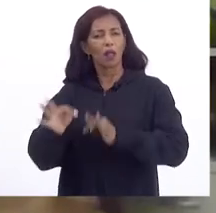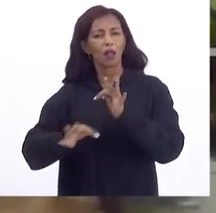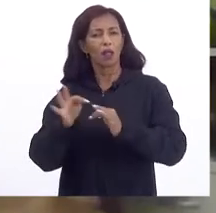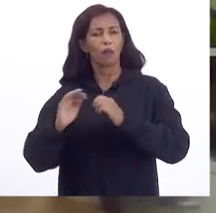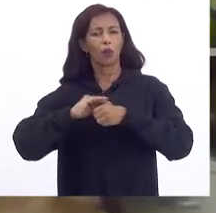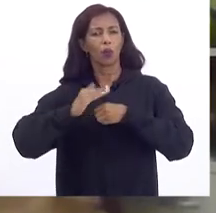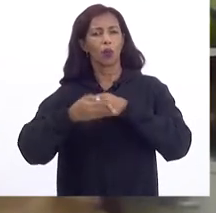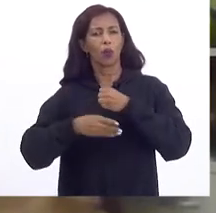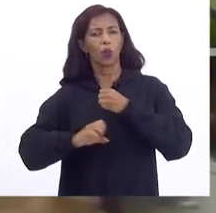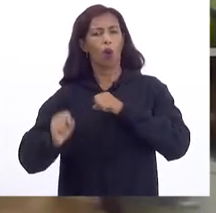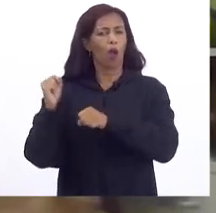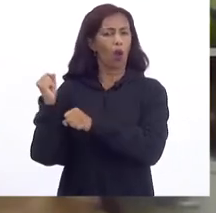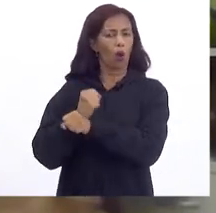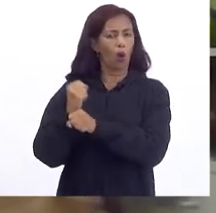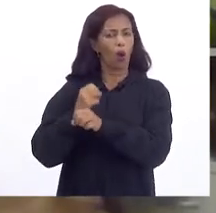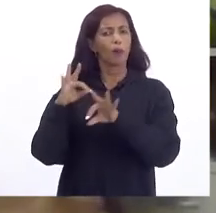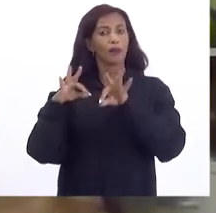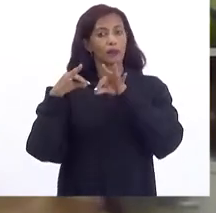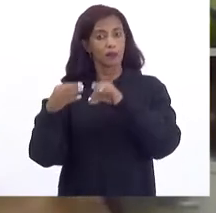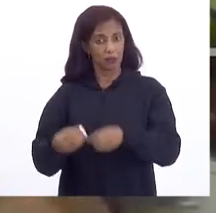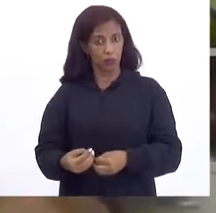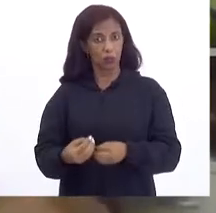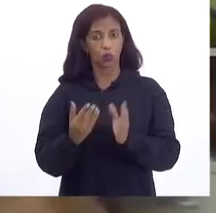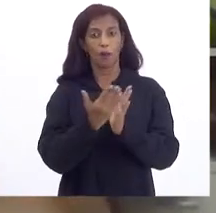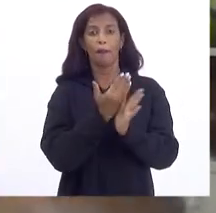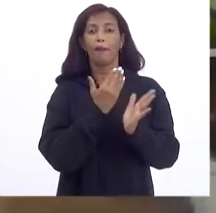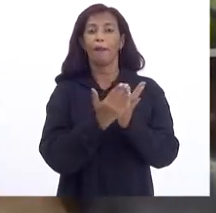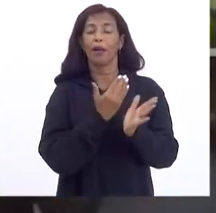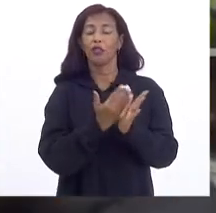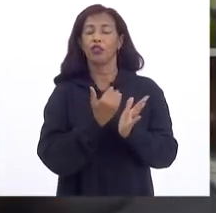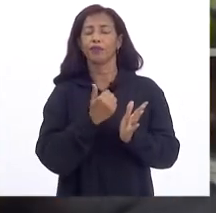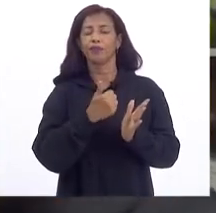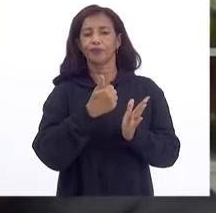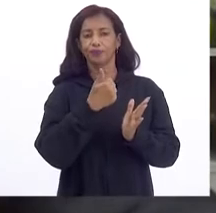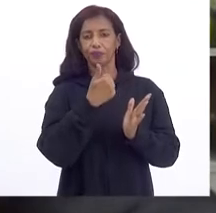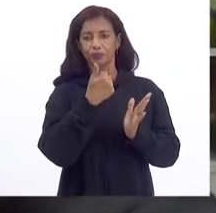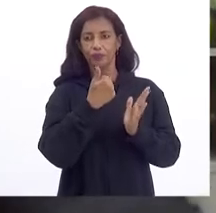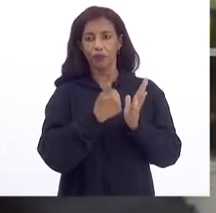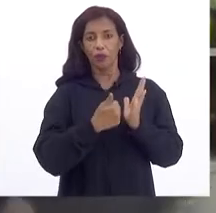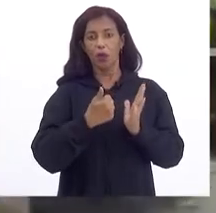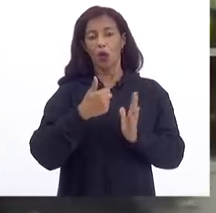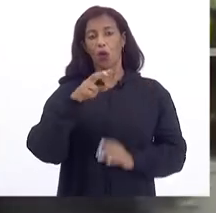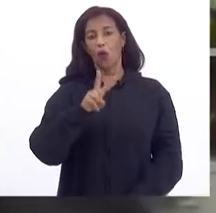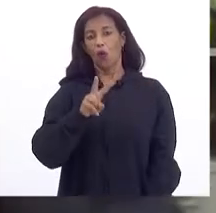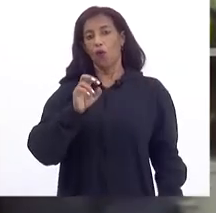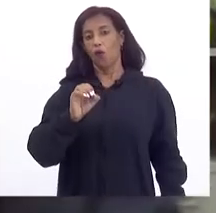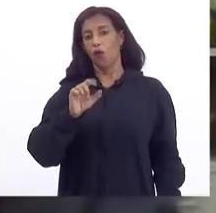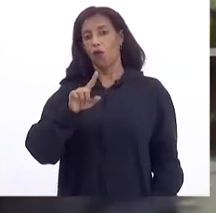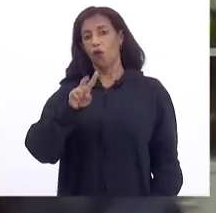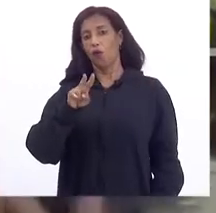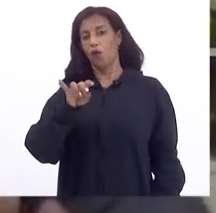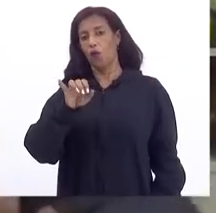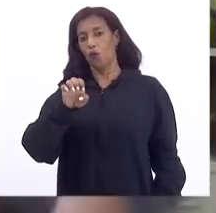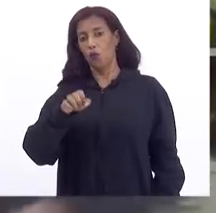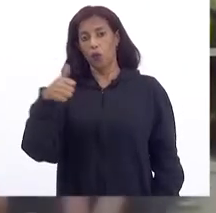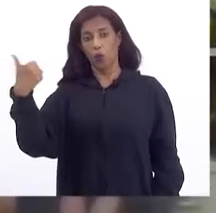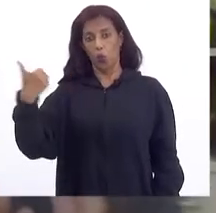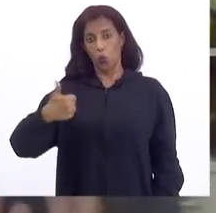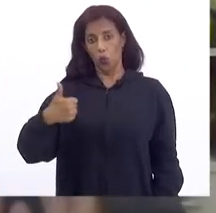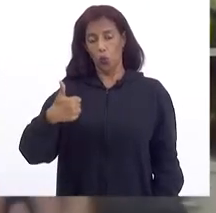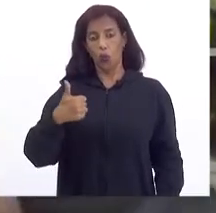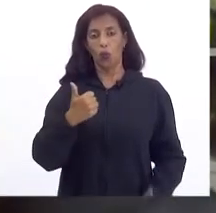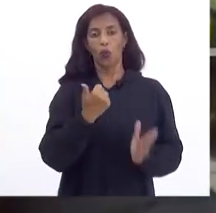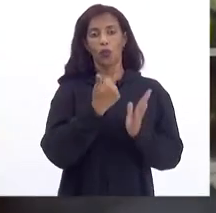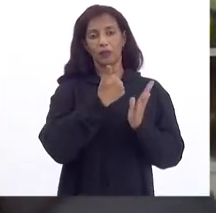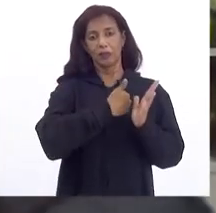As reformas Está tudo lá Então vou repetir A página aqui Tá É o volume 1 Página 119 E página